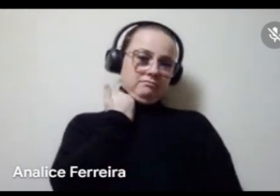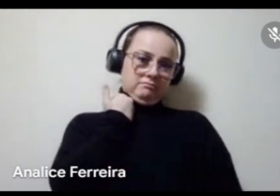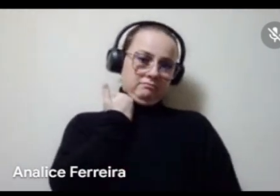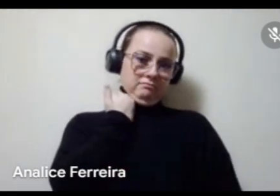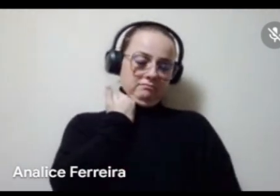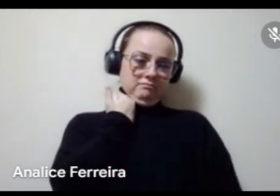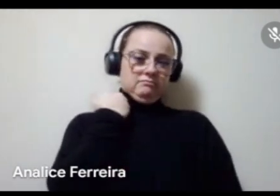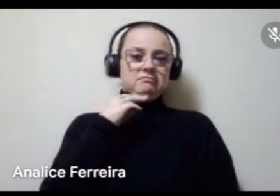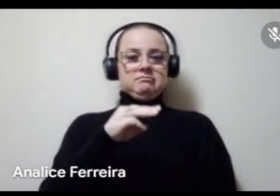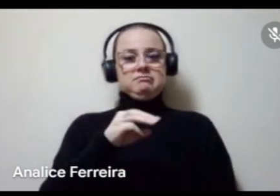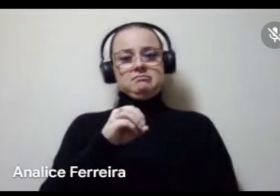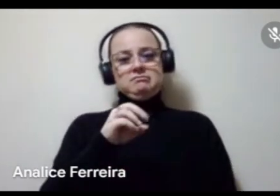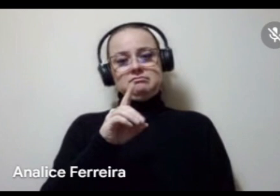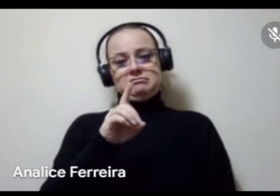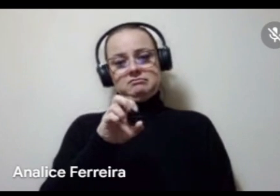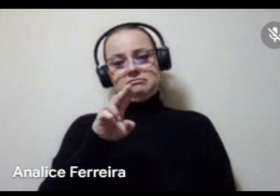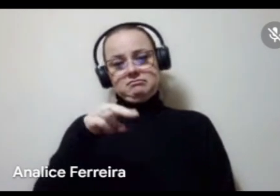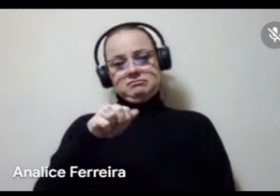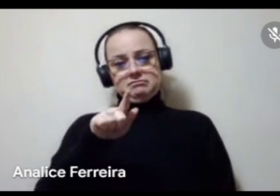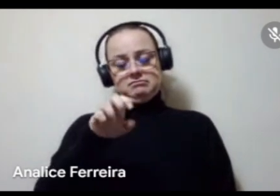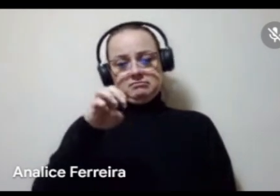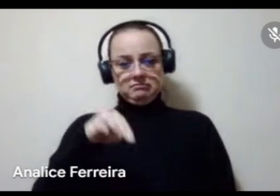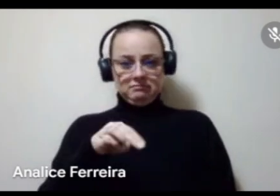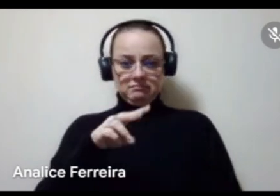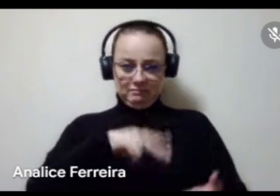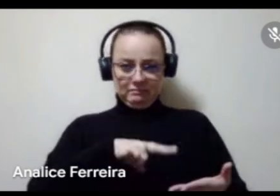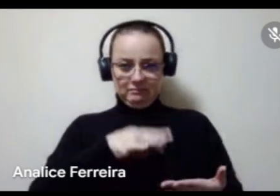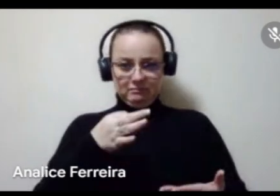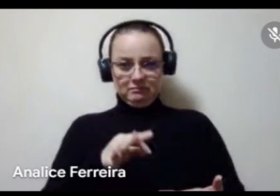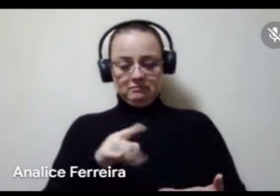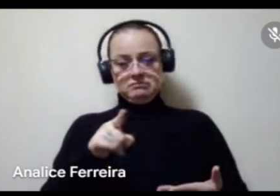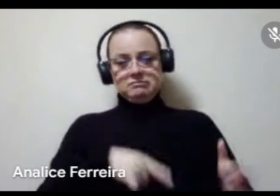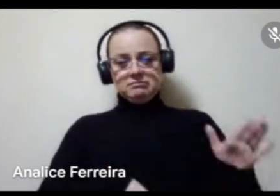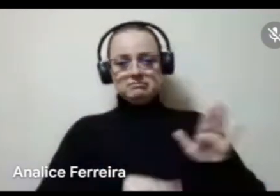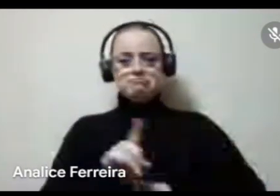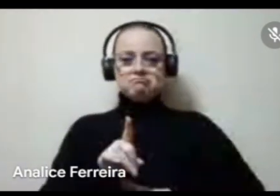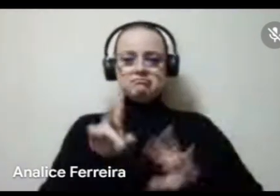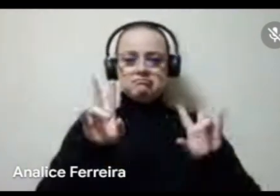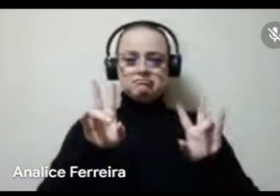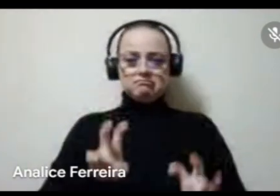Modernage, se eu li corretamente. Está perguntando sobre